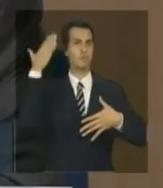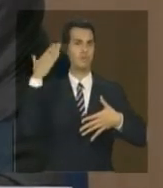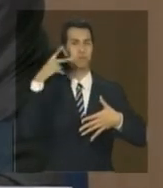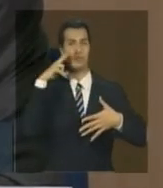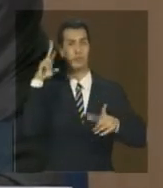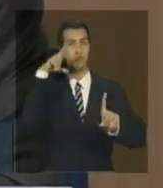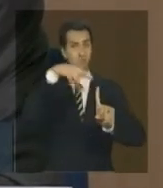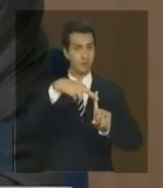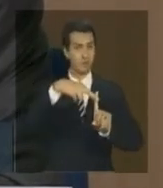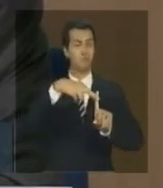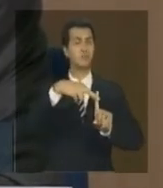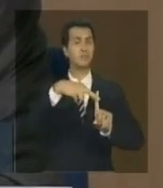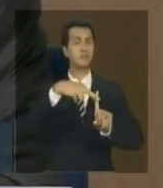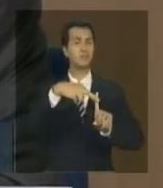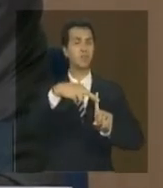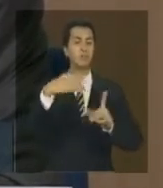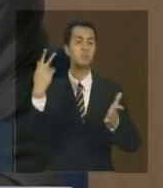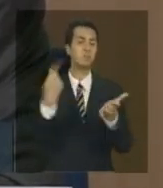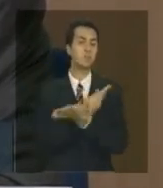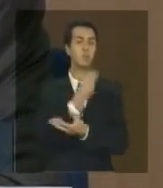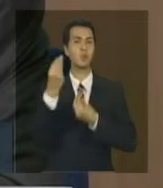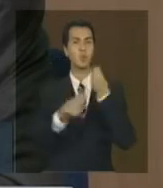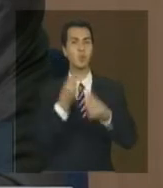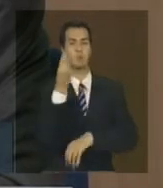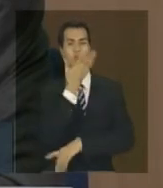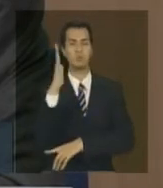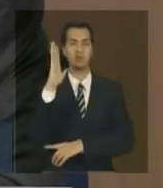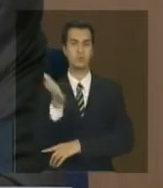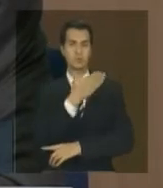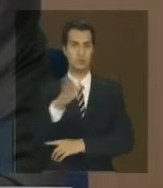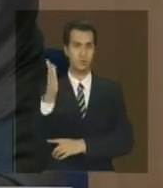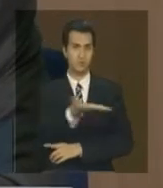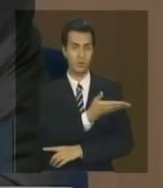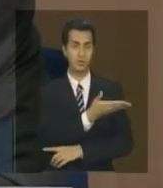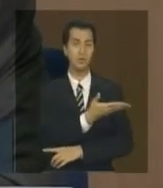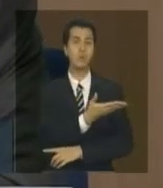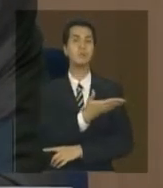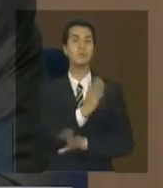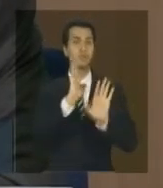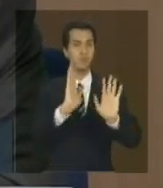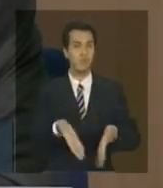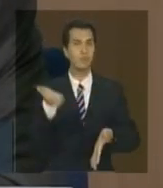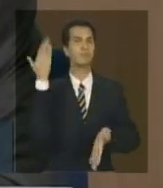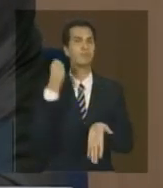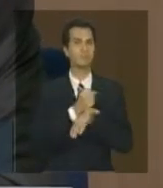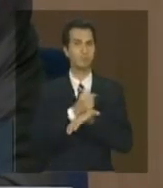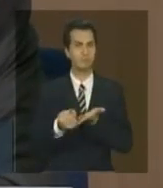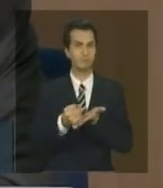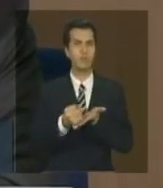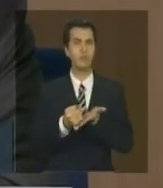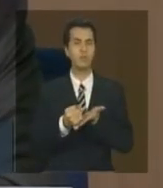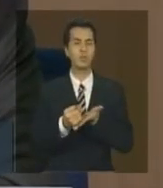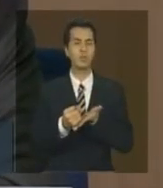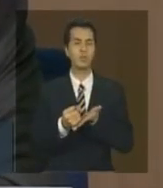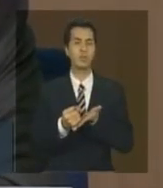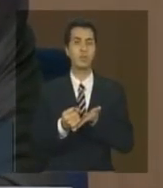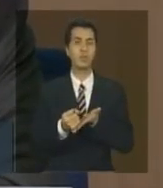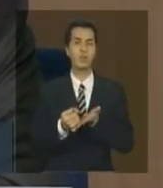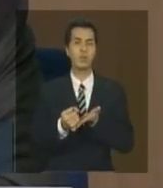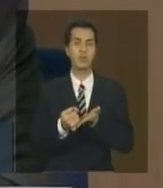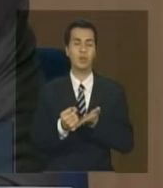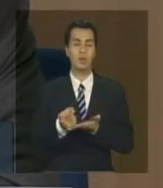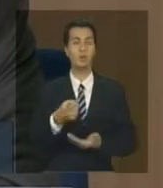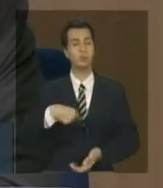desmatado até 2002 já é descartado. Houve, sim, um cuidado de revisão do mapa de